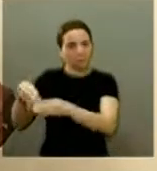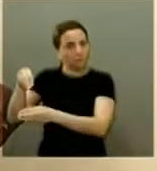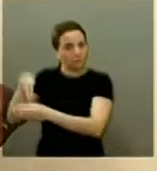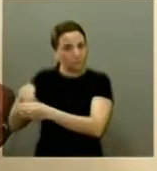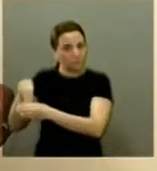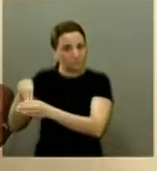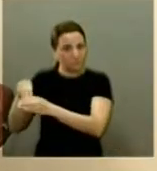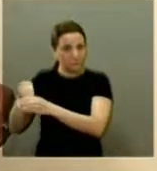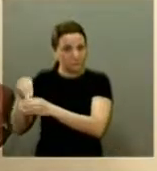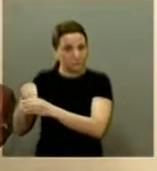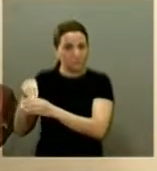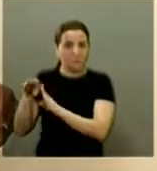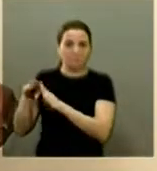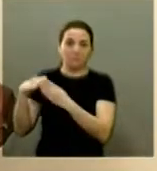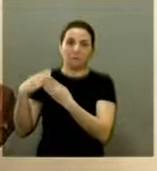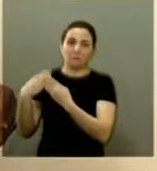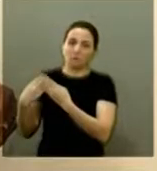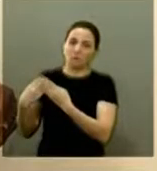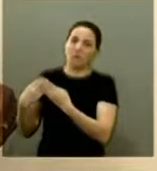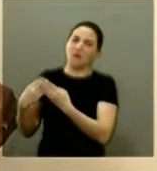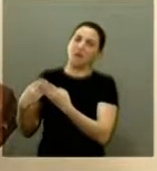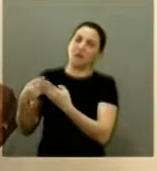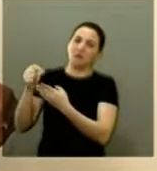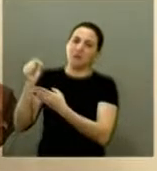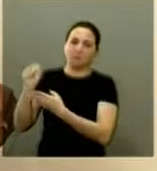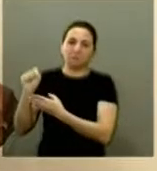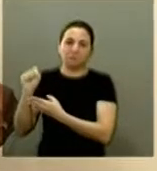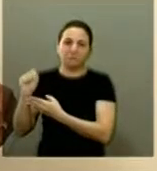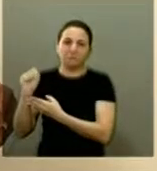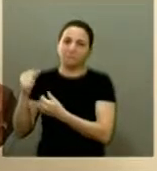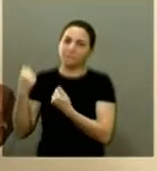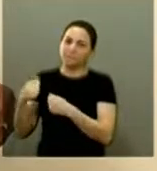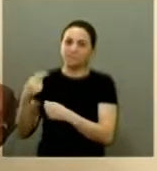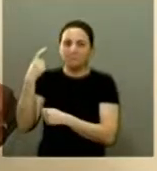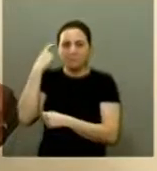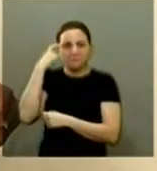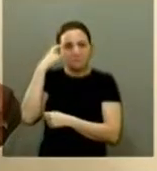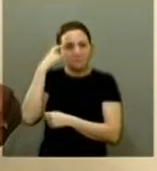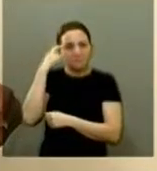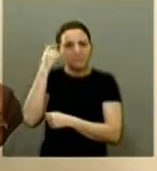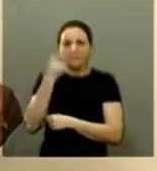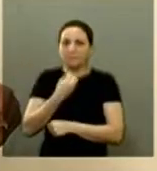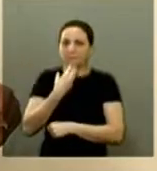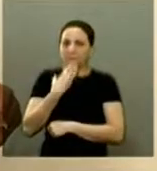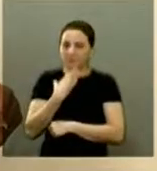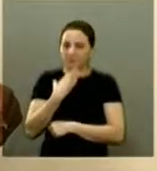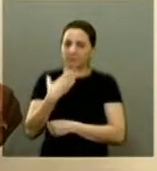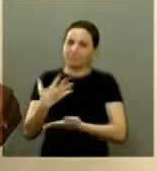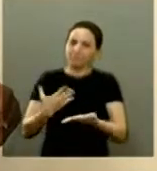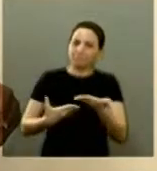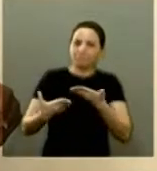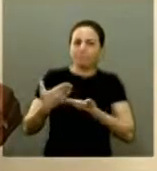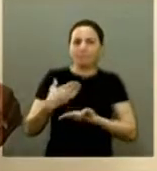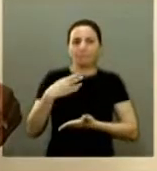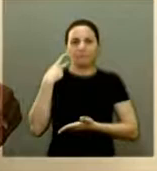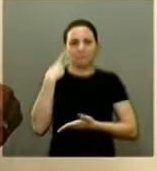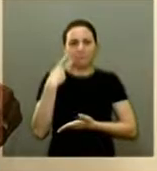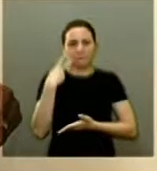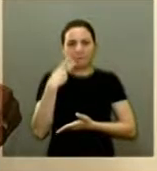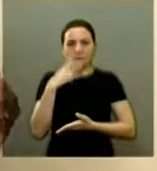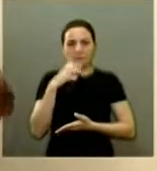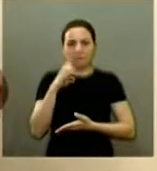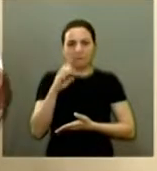até uma urna eu acho que você deve pensar e refletir bem e em relação né ao vereador